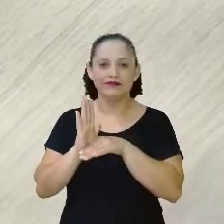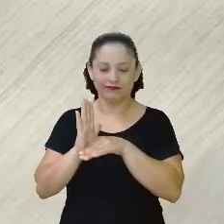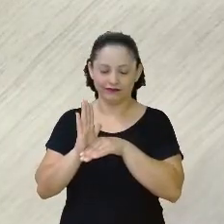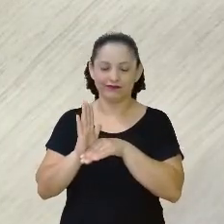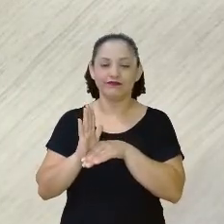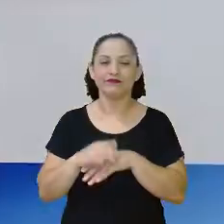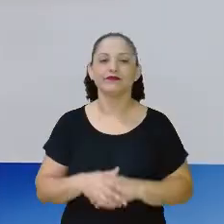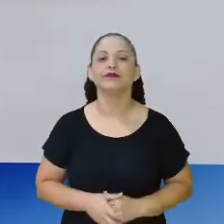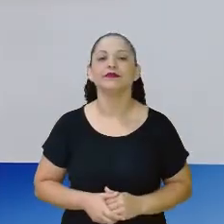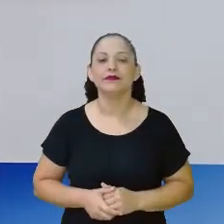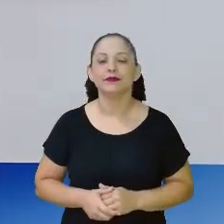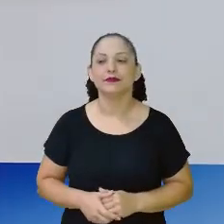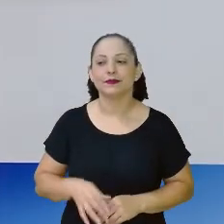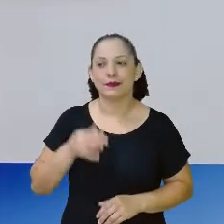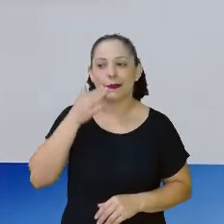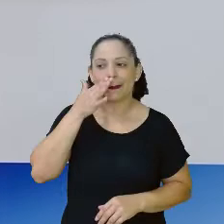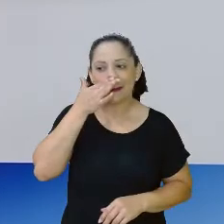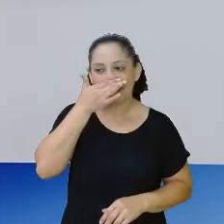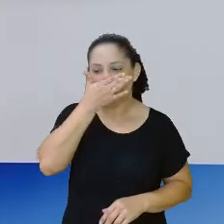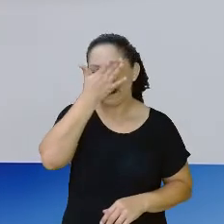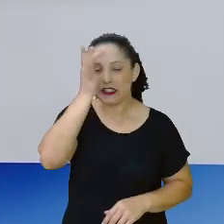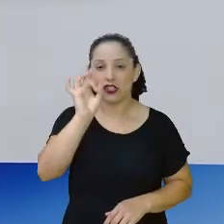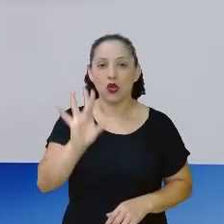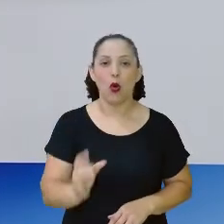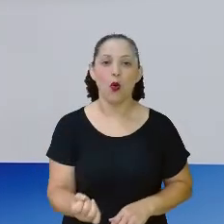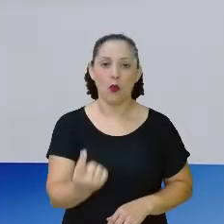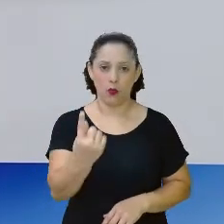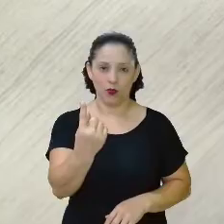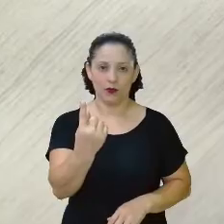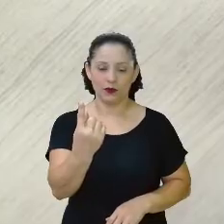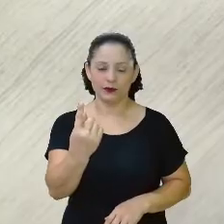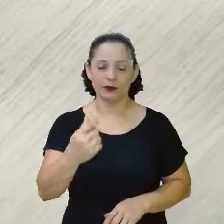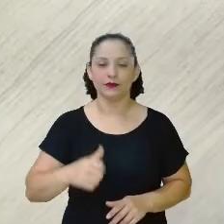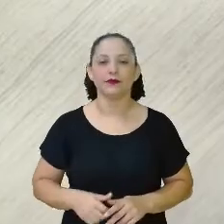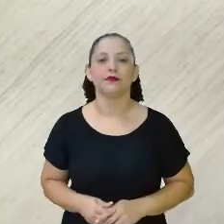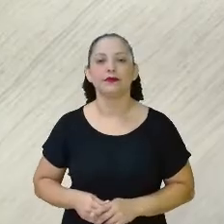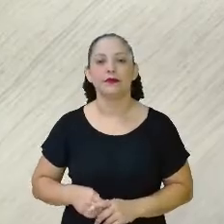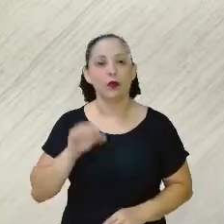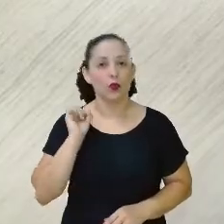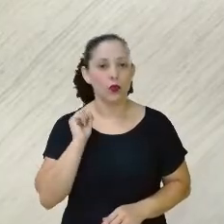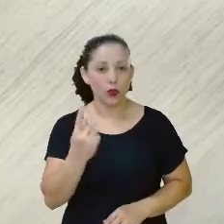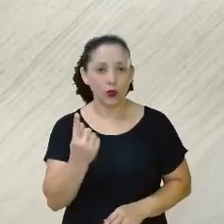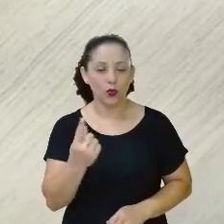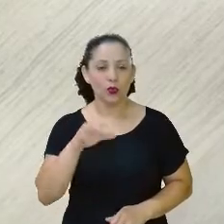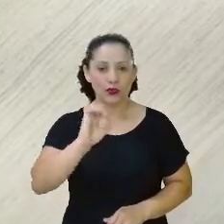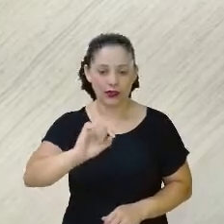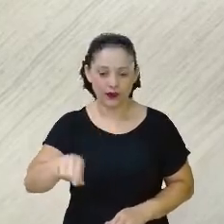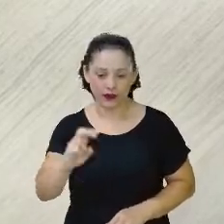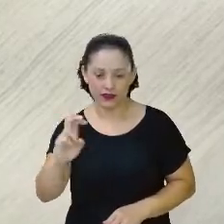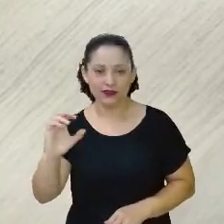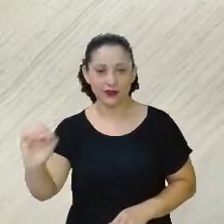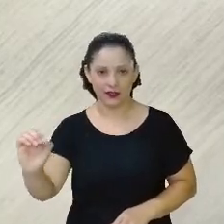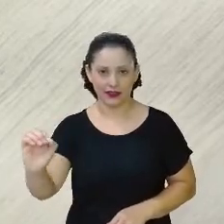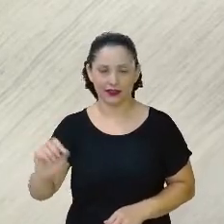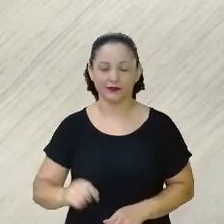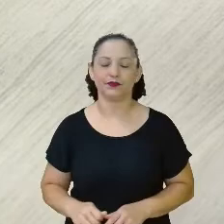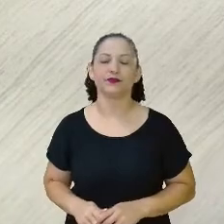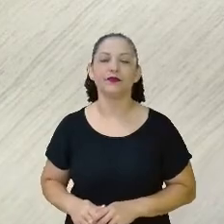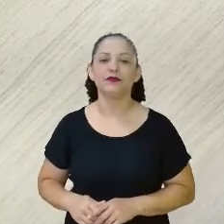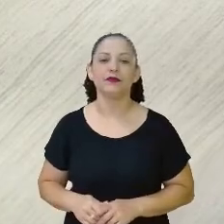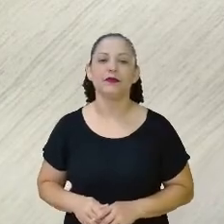Pois bem, se eu pegar só um desse aqui, ou seja, um cinquenta centavos, né, vou até tirar aqui para a gente